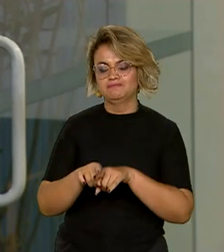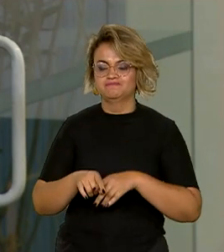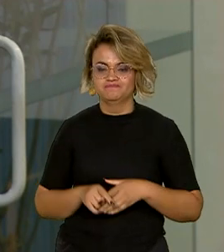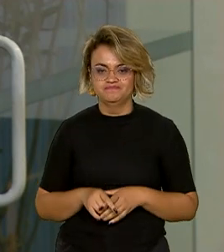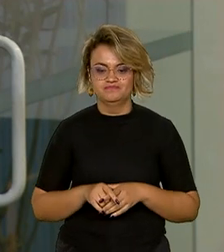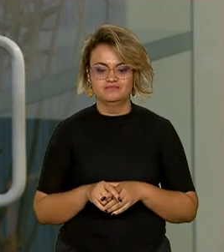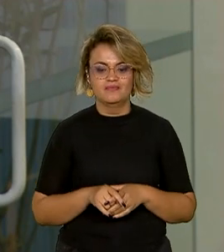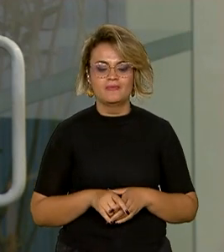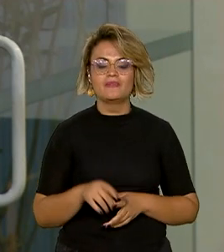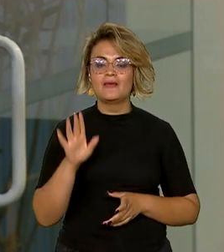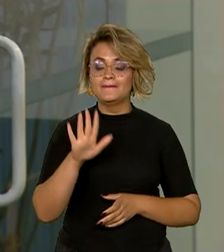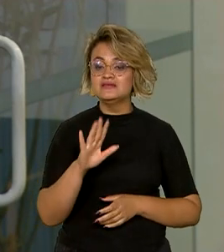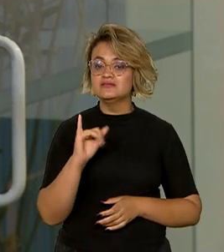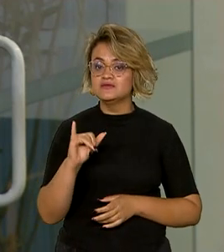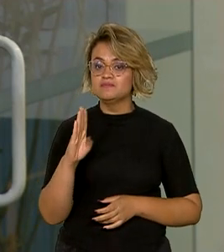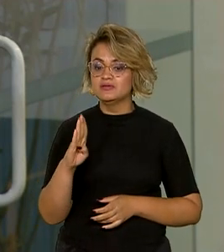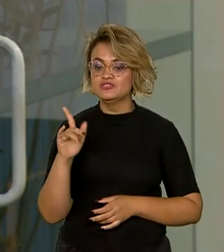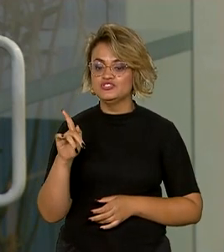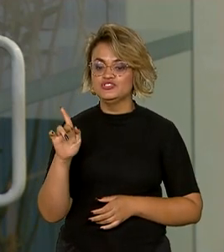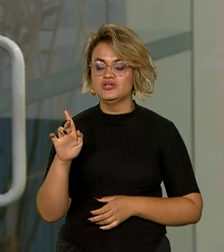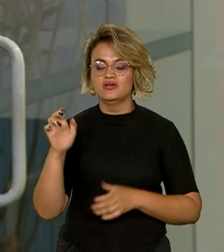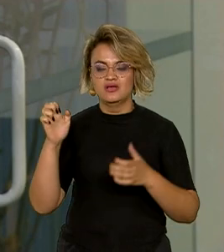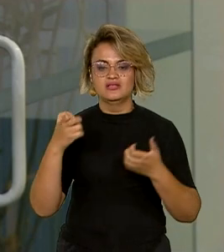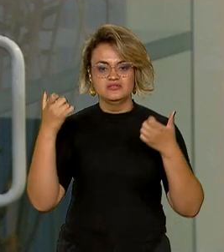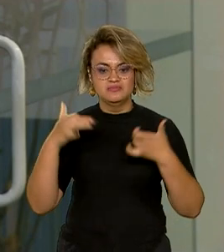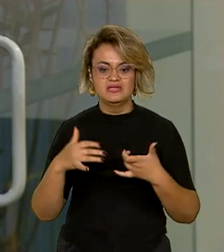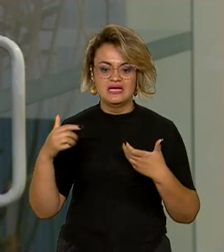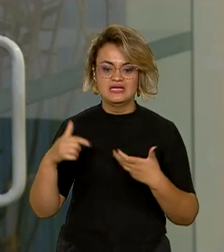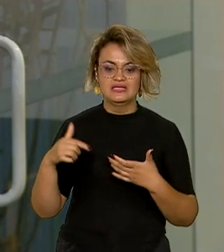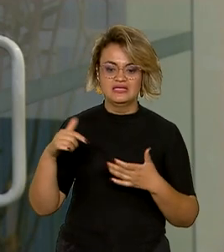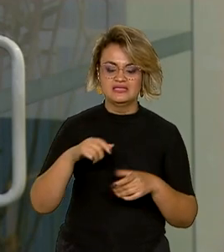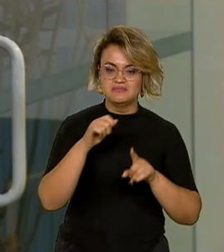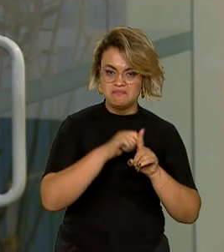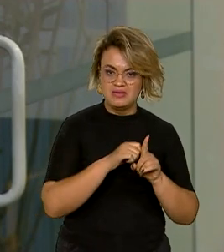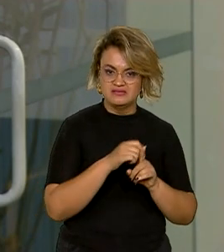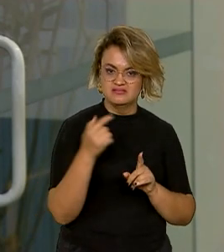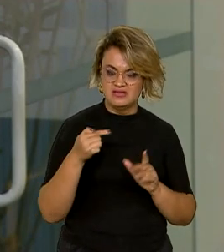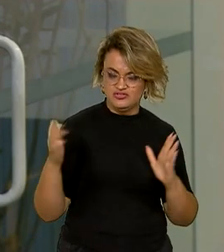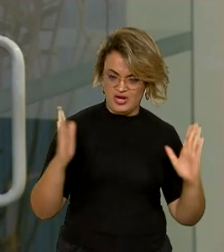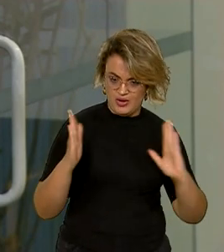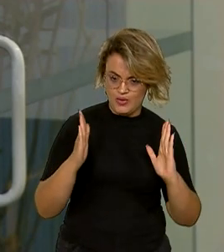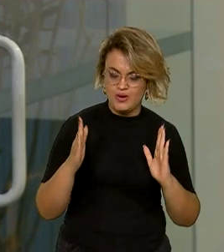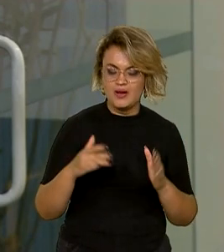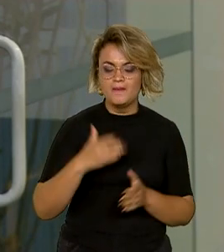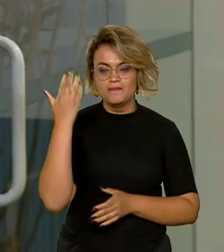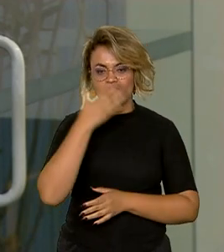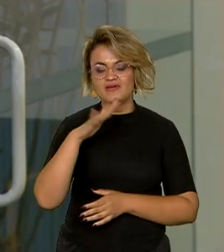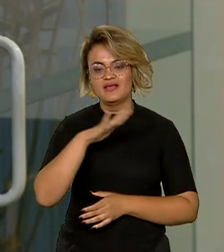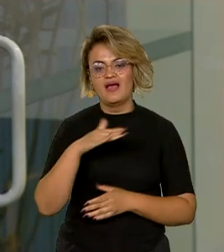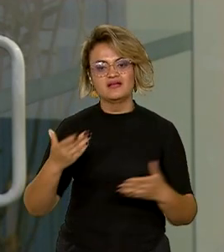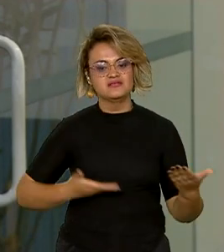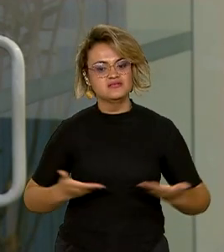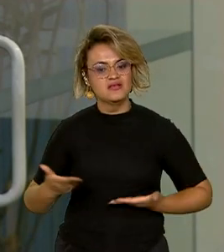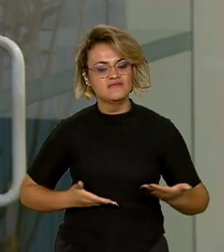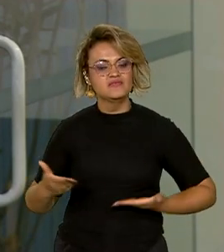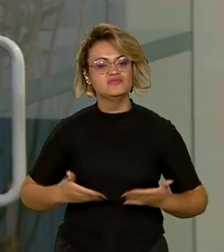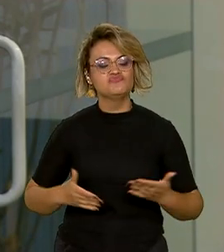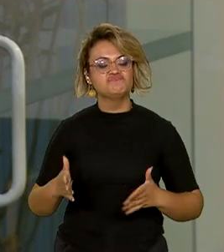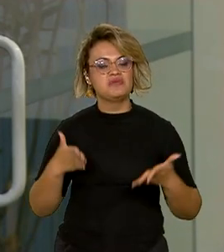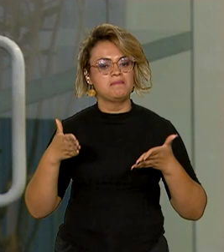comunicação. Mas o IBGE assinala que o desempenho desses sete primeiros meses do ano demonstra que o setor de serviços está